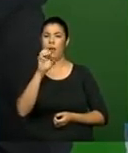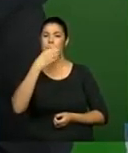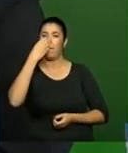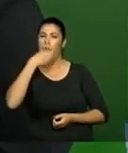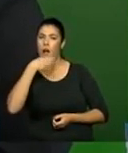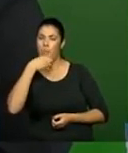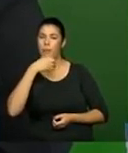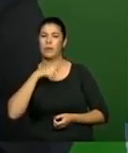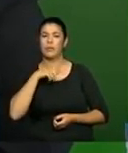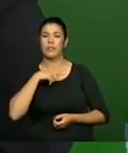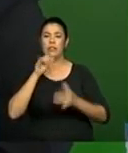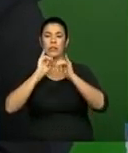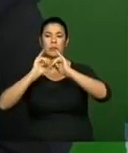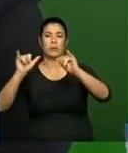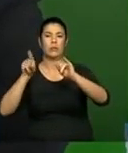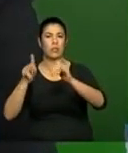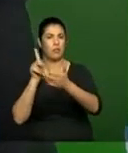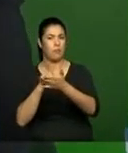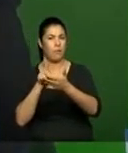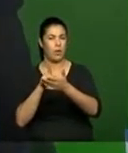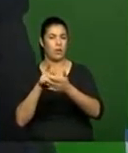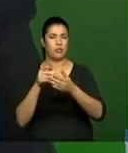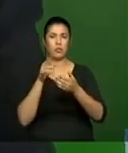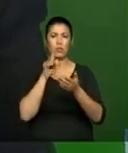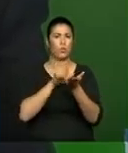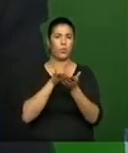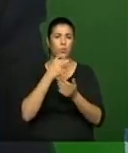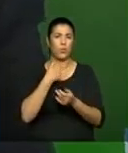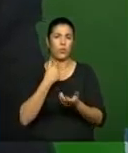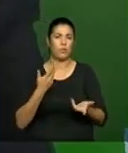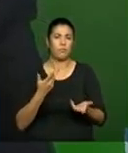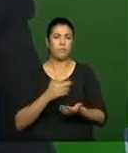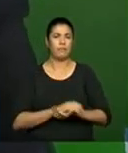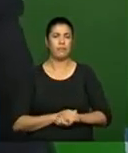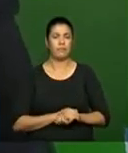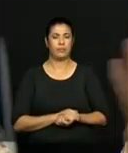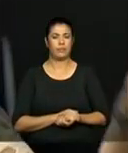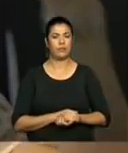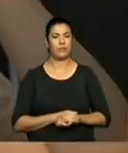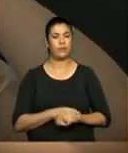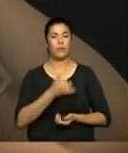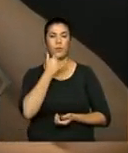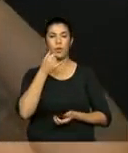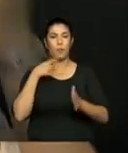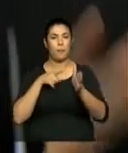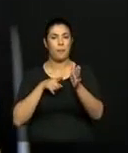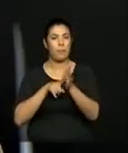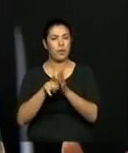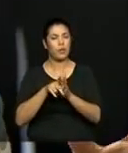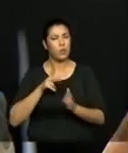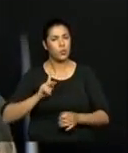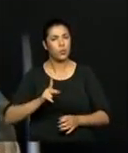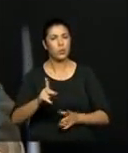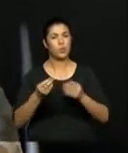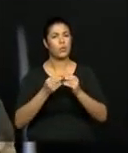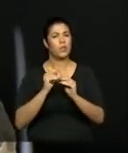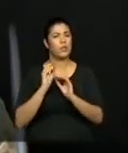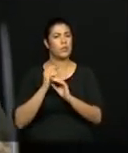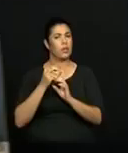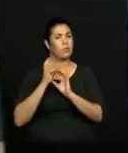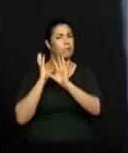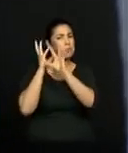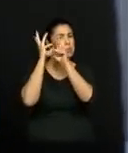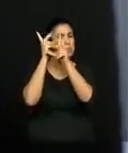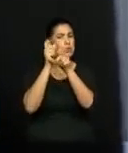saiu em tal lugar que quando não saiu. Ministro, a minha pergunta é um pouco a continuação desse raciocínio. Se por acaso a